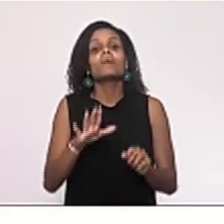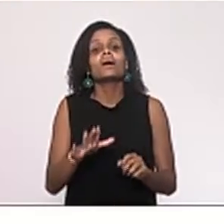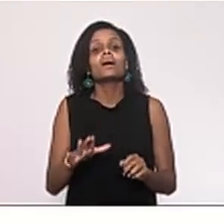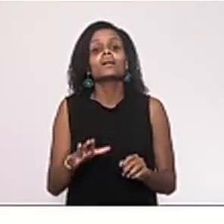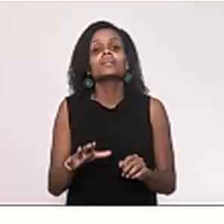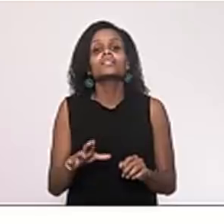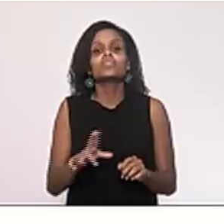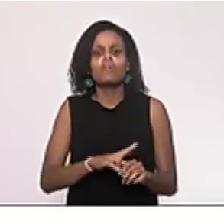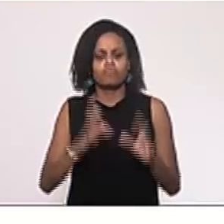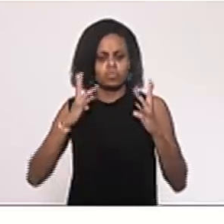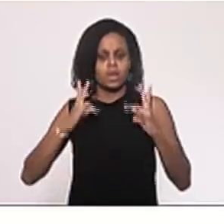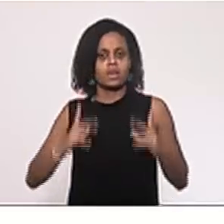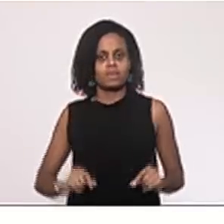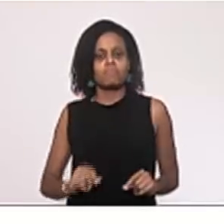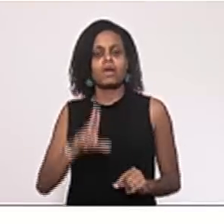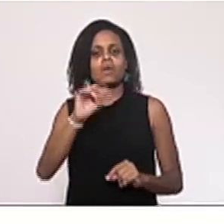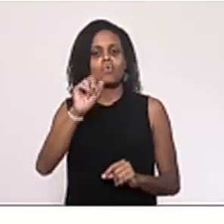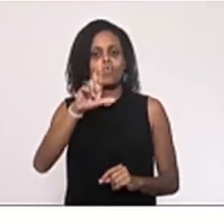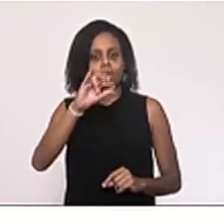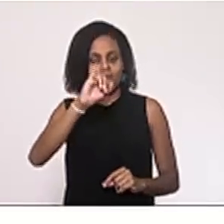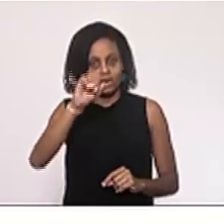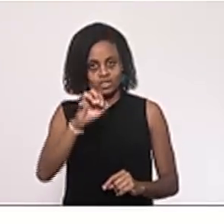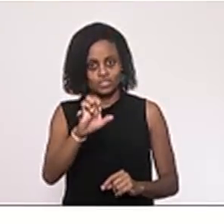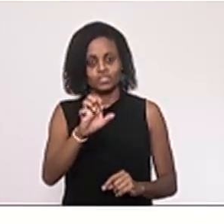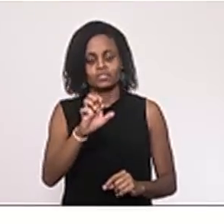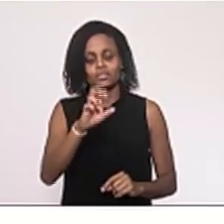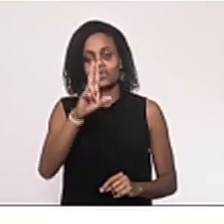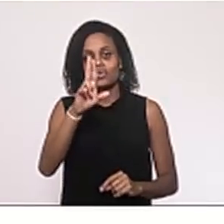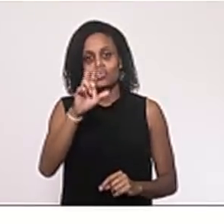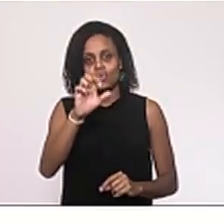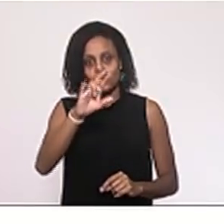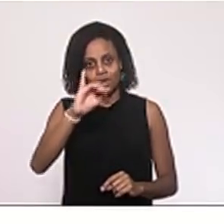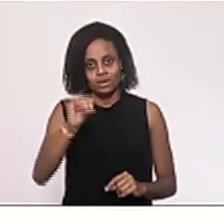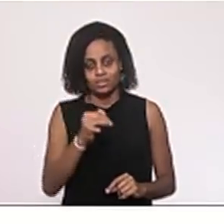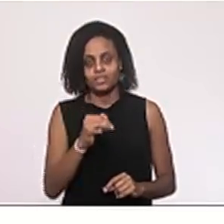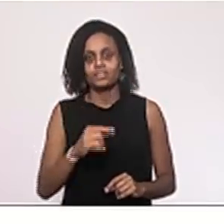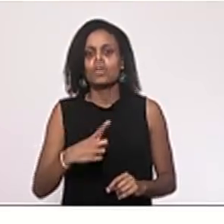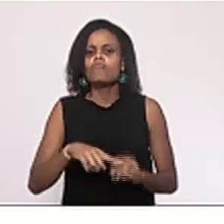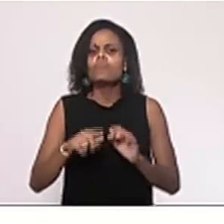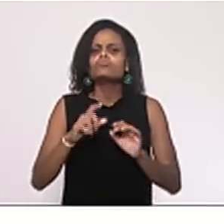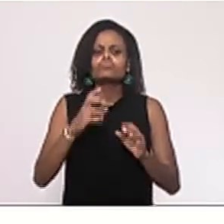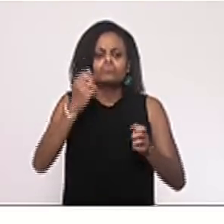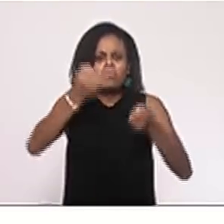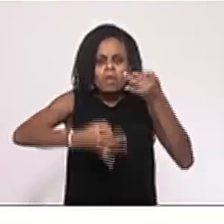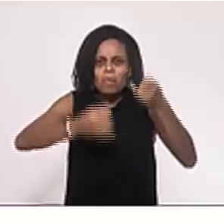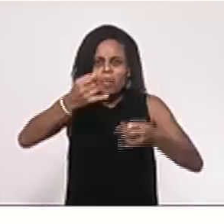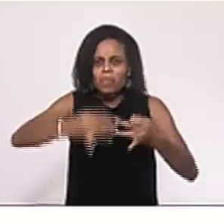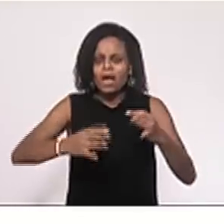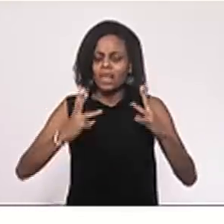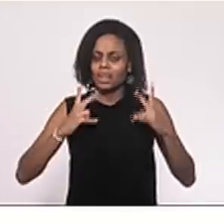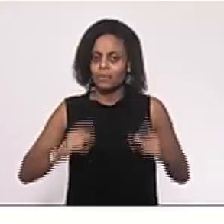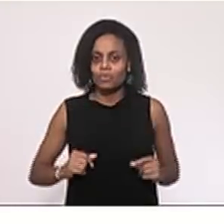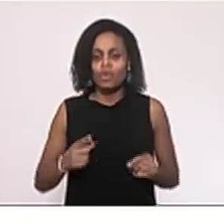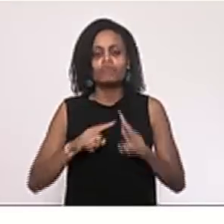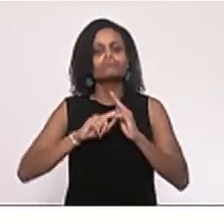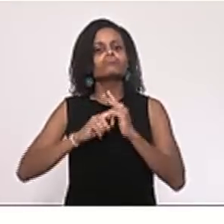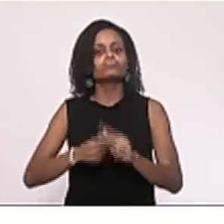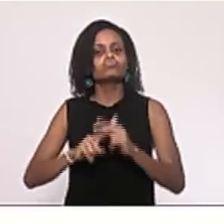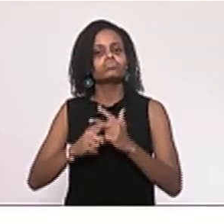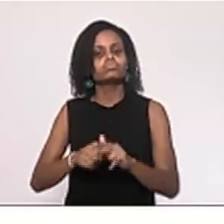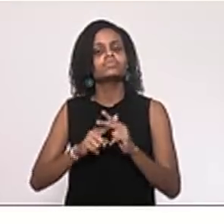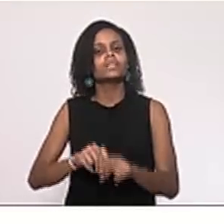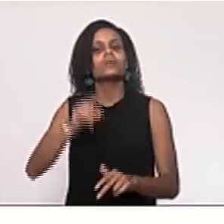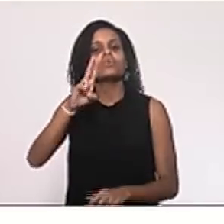a limpa. Nós vamos passar a universidade a limpo. Nós vamos consertar a